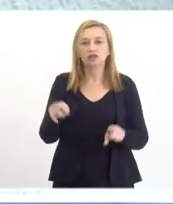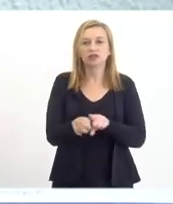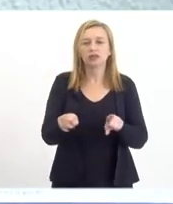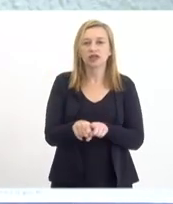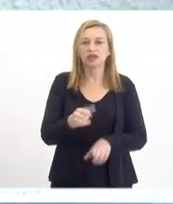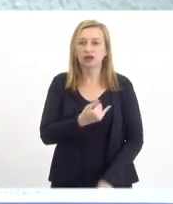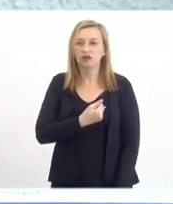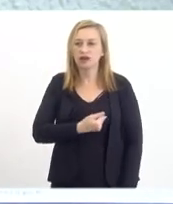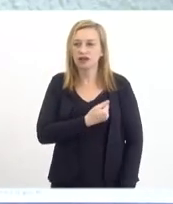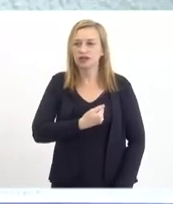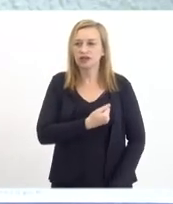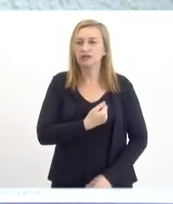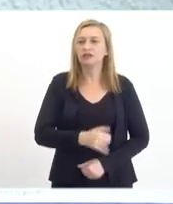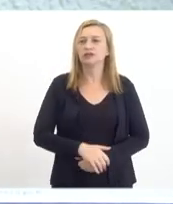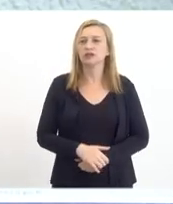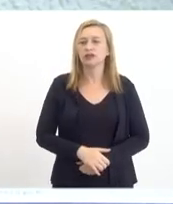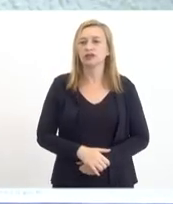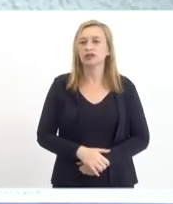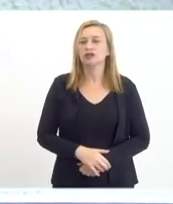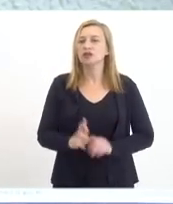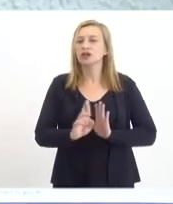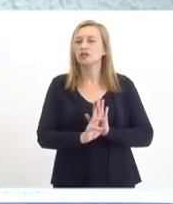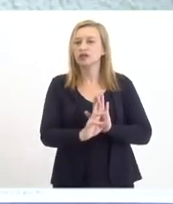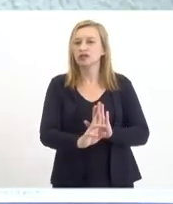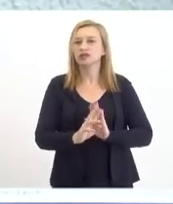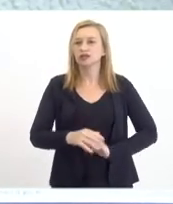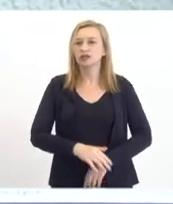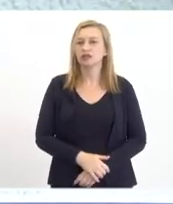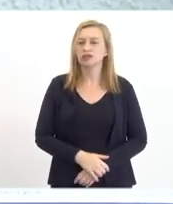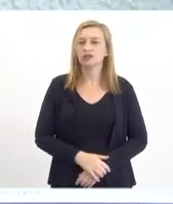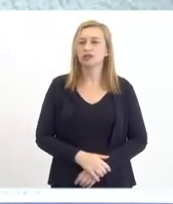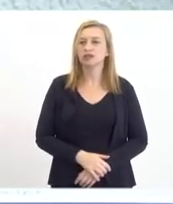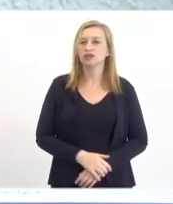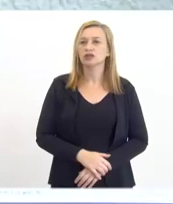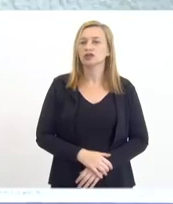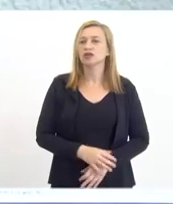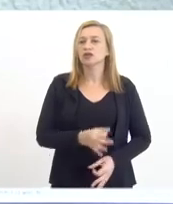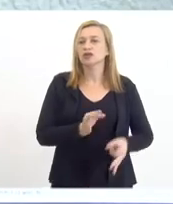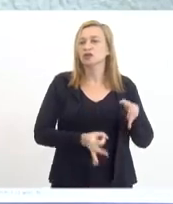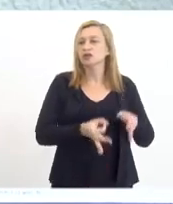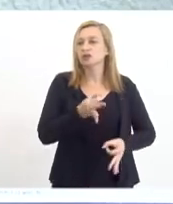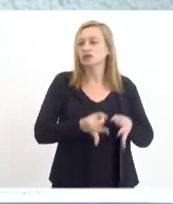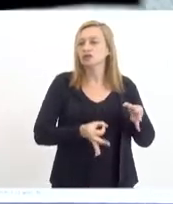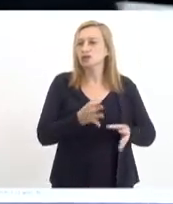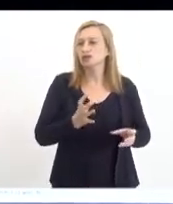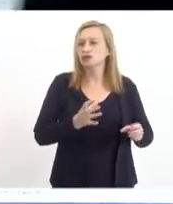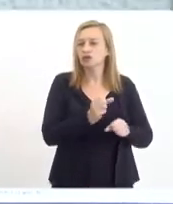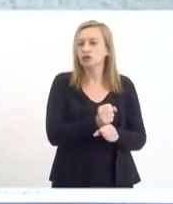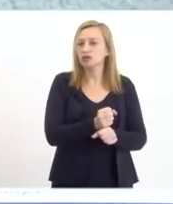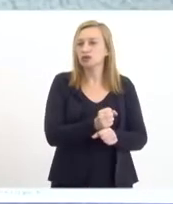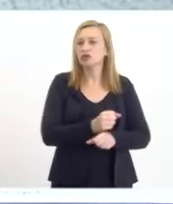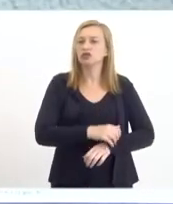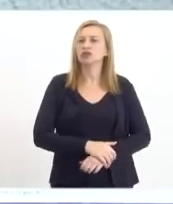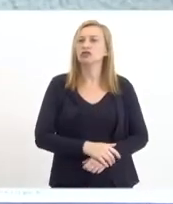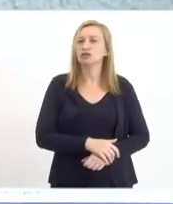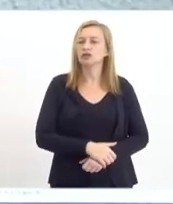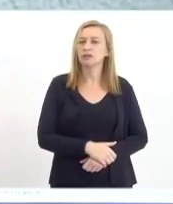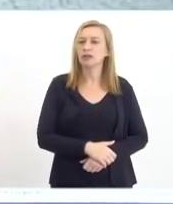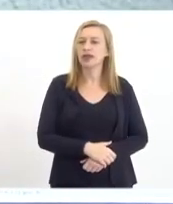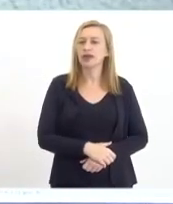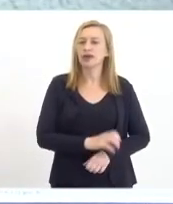Itaguaí, saudar aqui, eu representando o Tribunal de Contas, o Cláudio Luiz dos Santos, Tribunal de Contas do Estado,